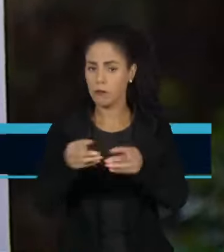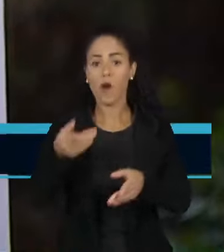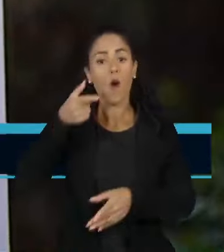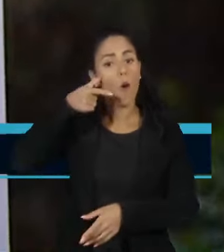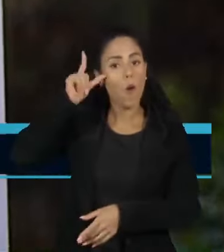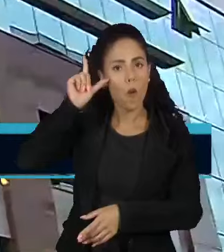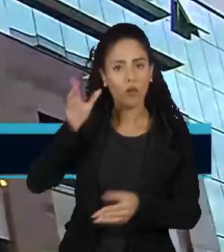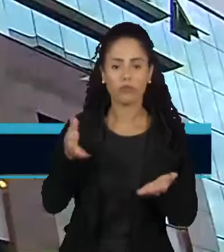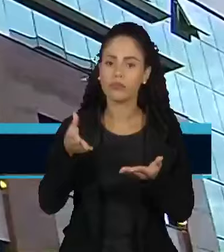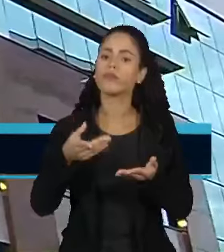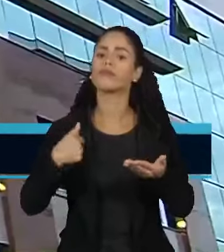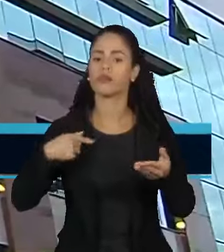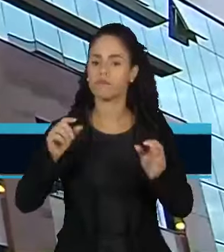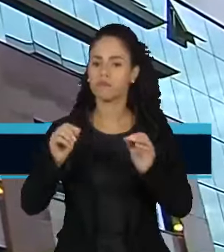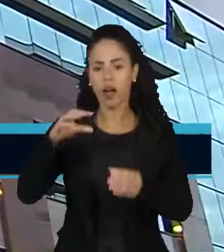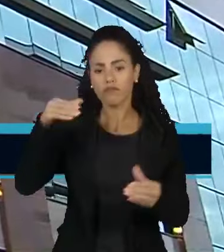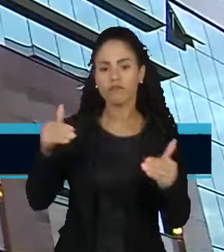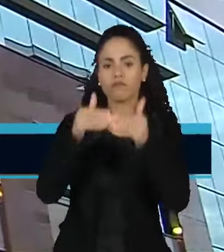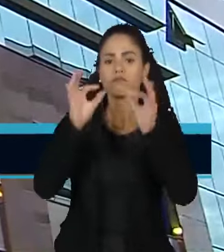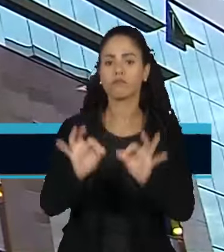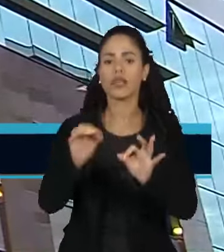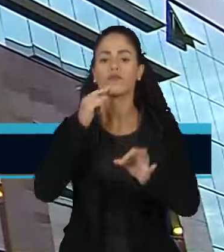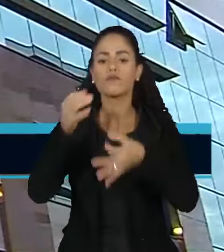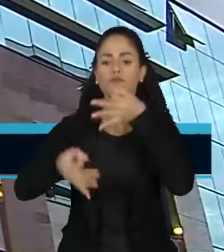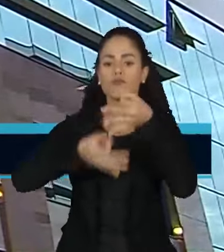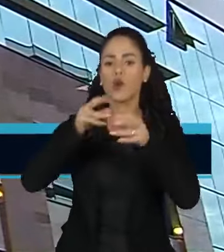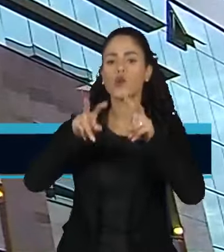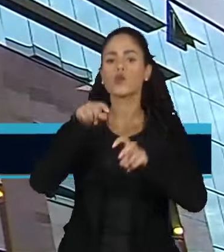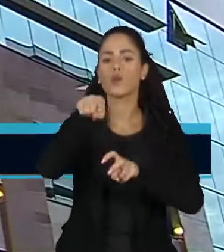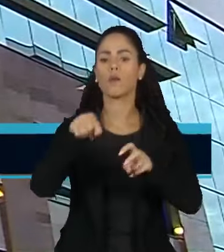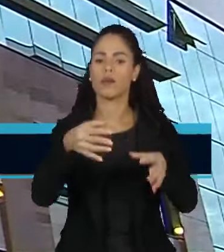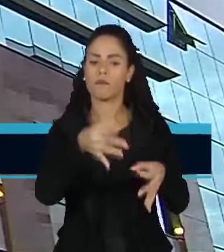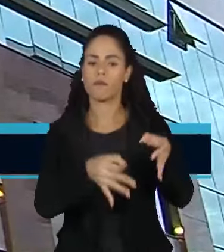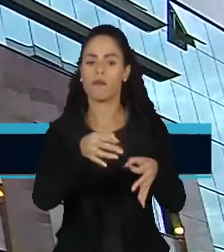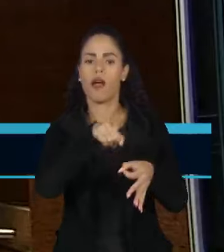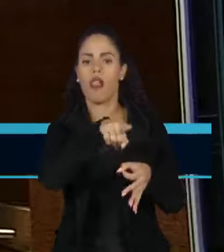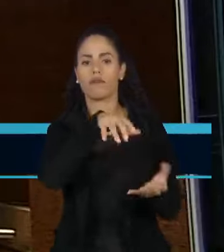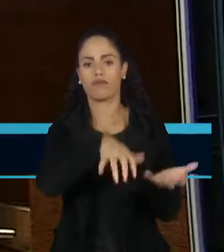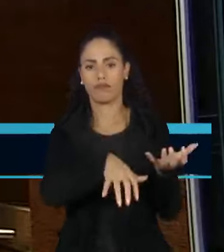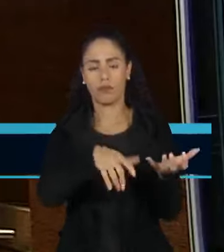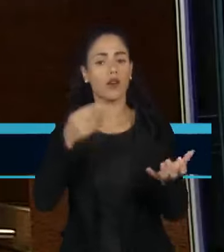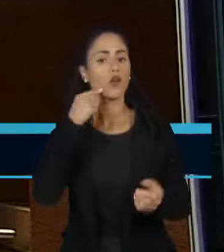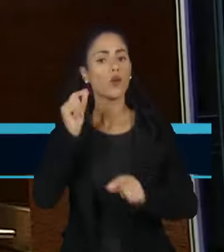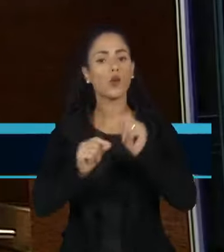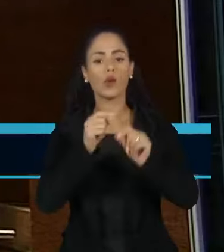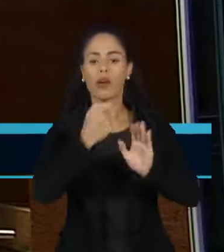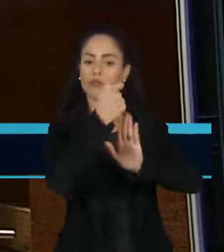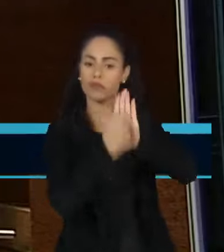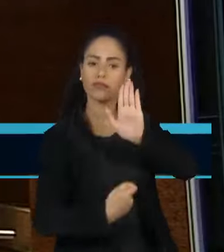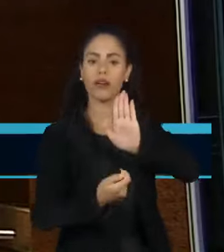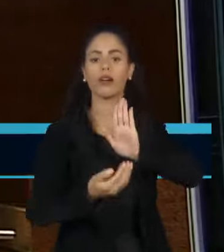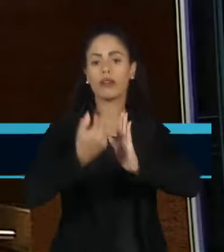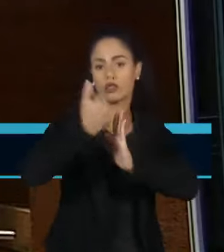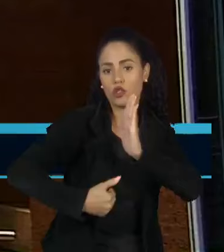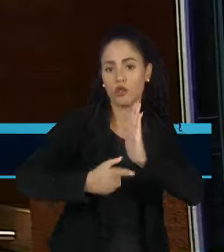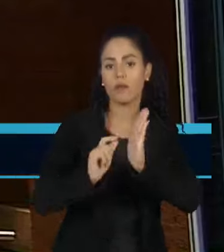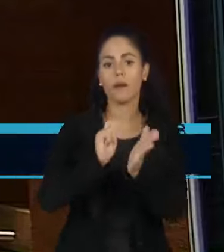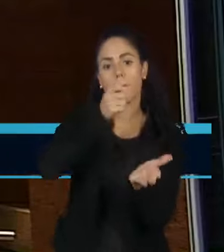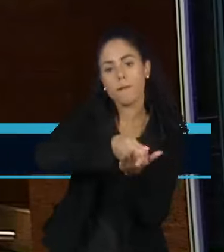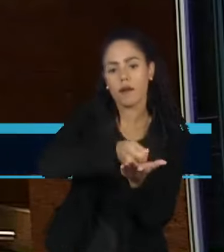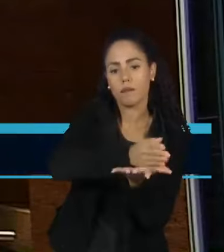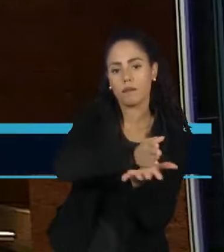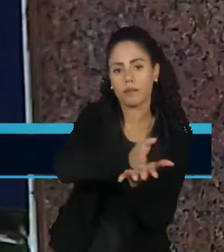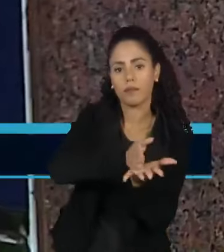Ontem, o magistrado concordou com a argumentação da Advocacia-Geral da União de que o texto da desoneração da folha é